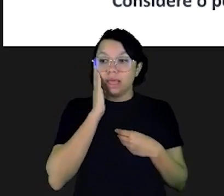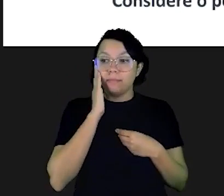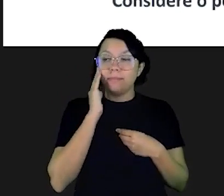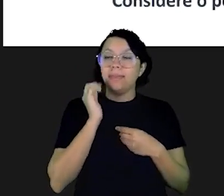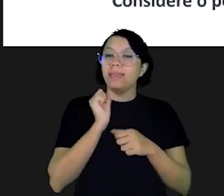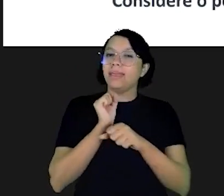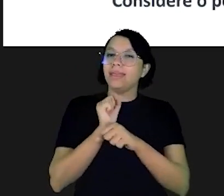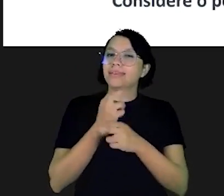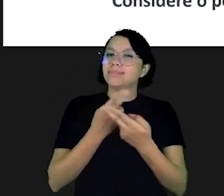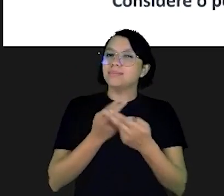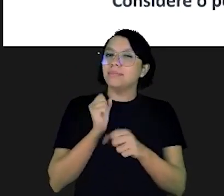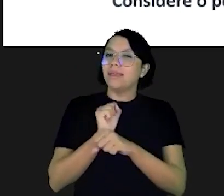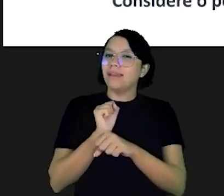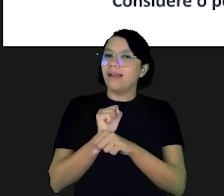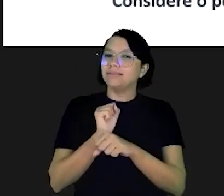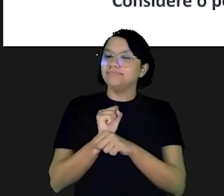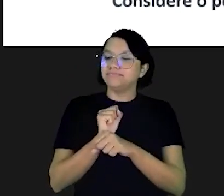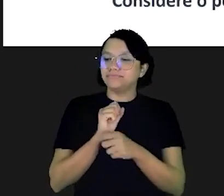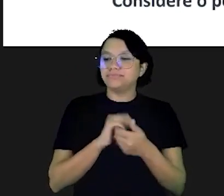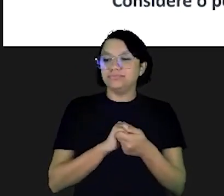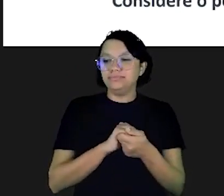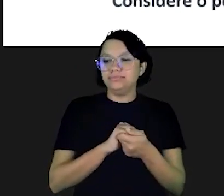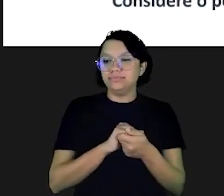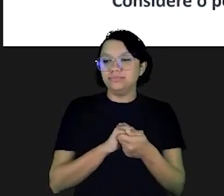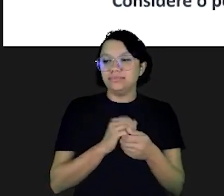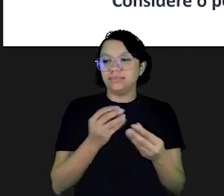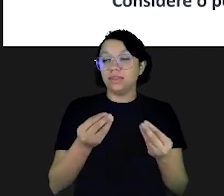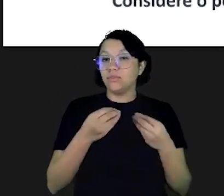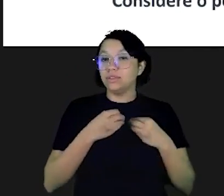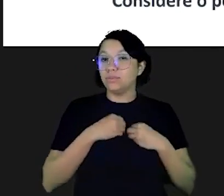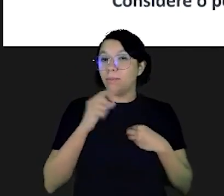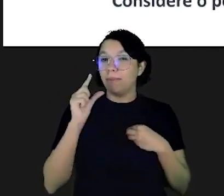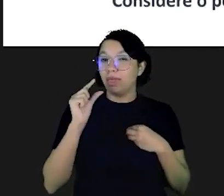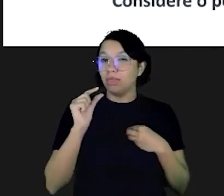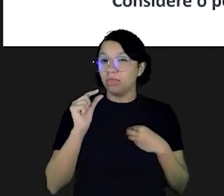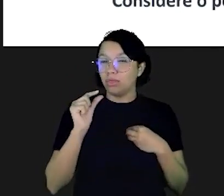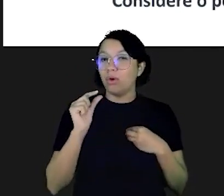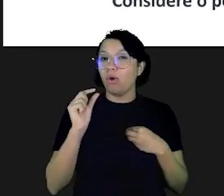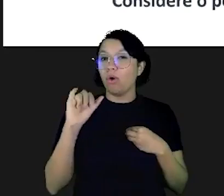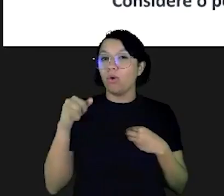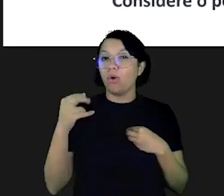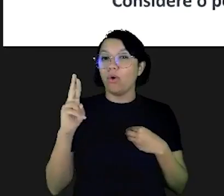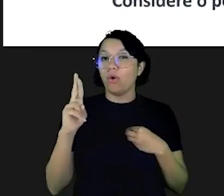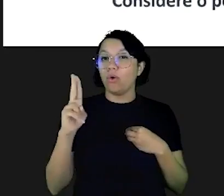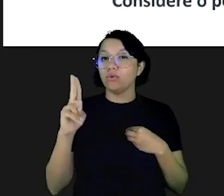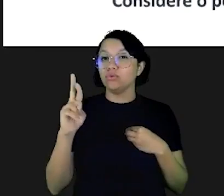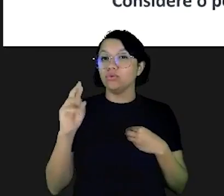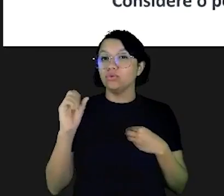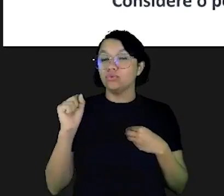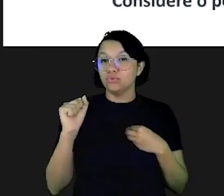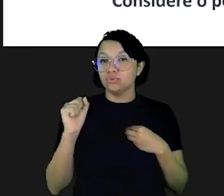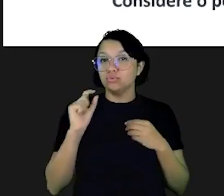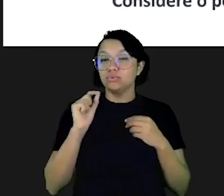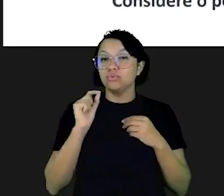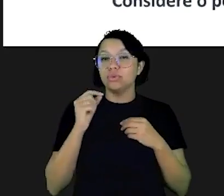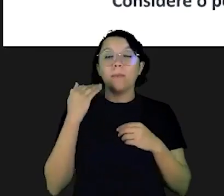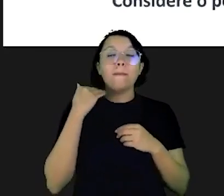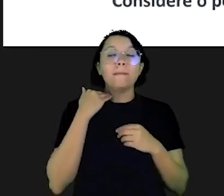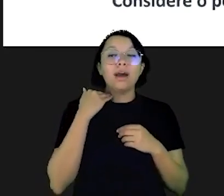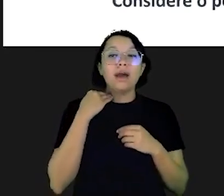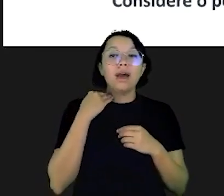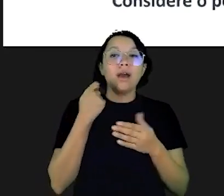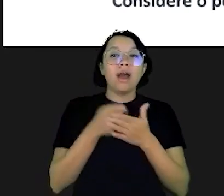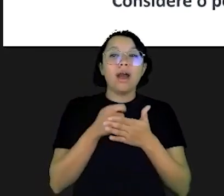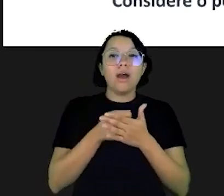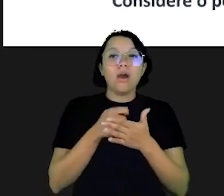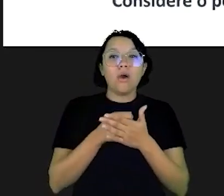receber juros. Claro que serão juros menores do que aqueles juros que o banco estaria cobrando de você se você estivesse